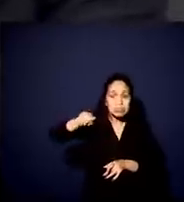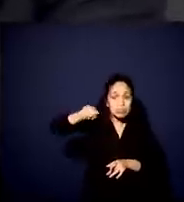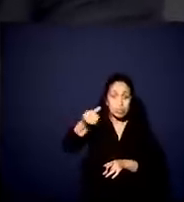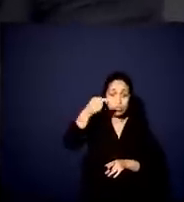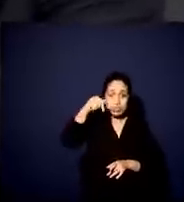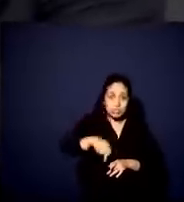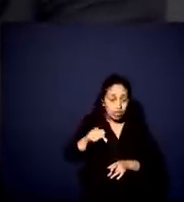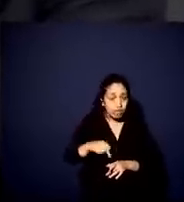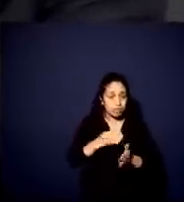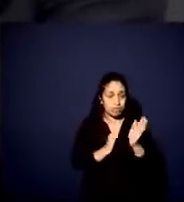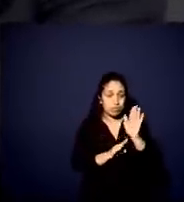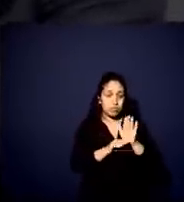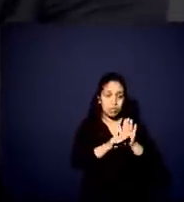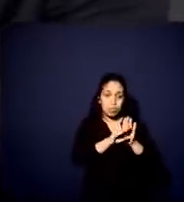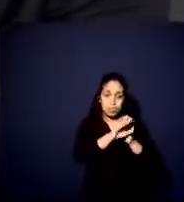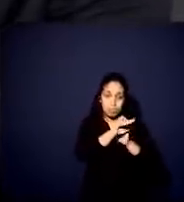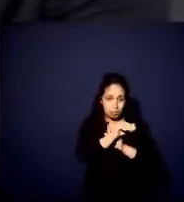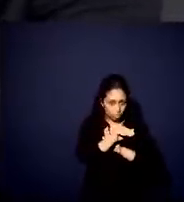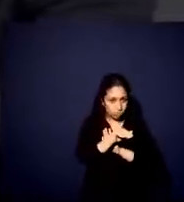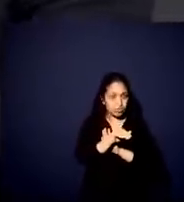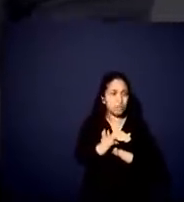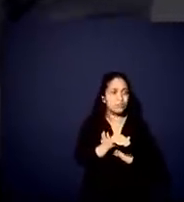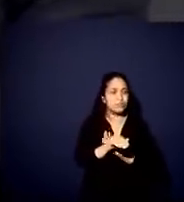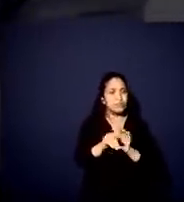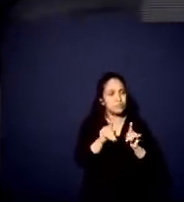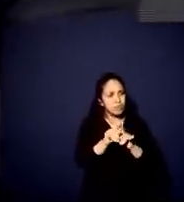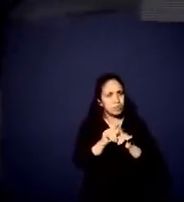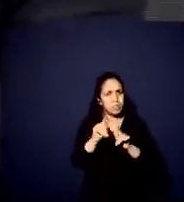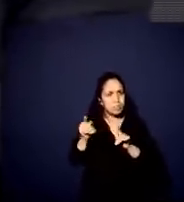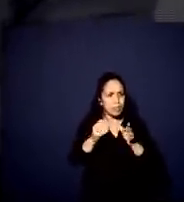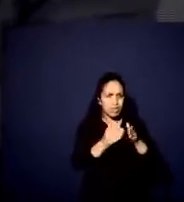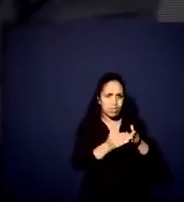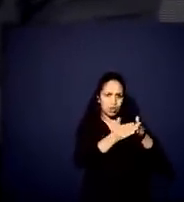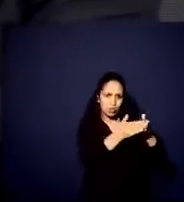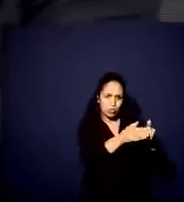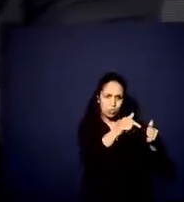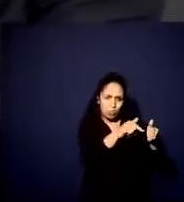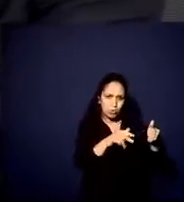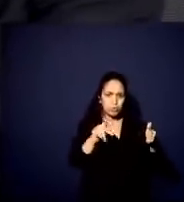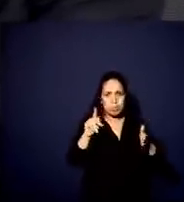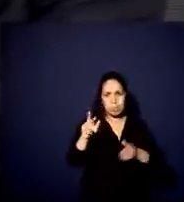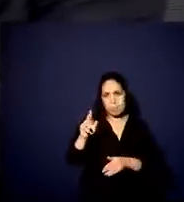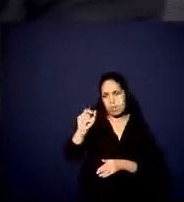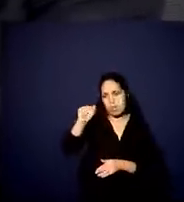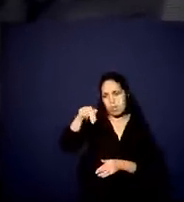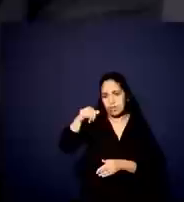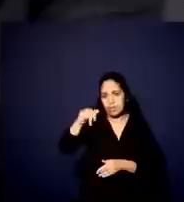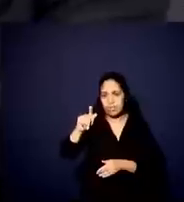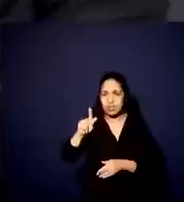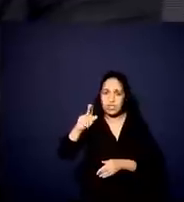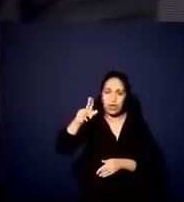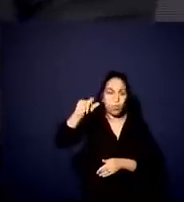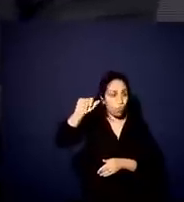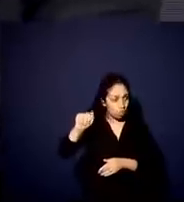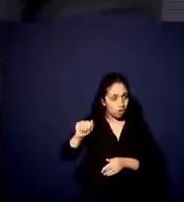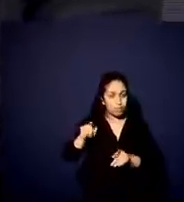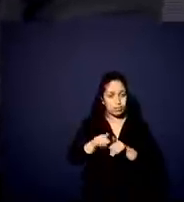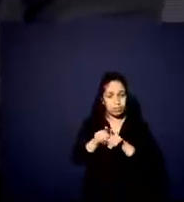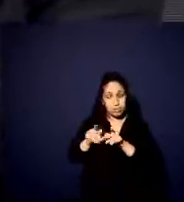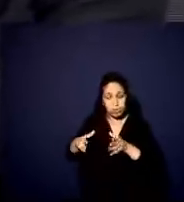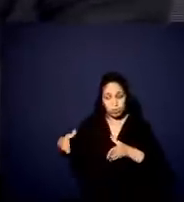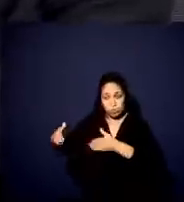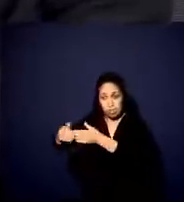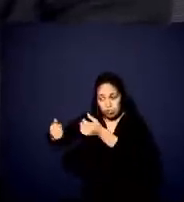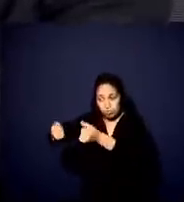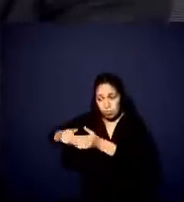há dois anos e meio, fizemos algumas concessões do Porto e Paranaguá, o pátio de automóveis, vamos agora fazer, dia